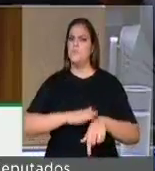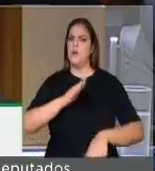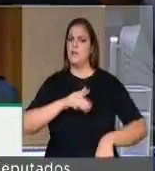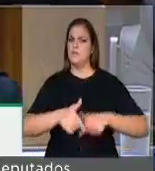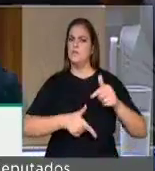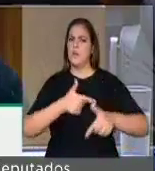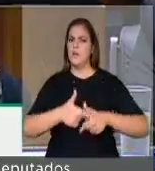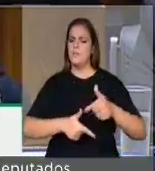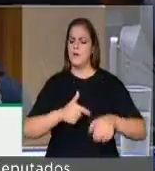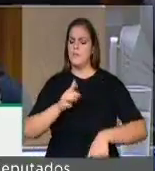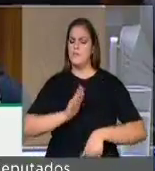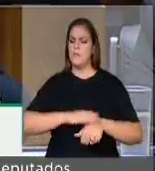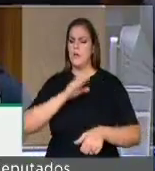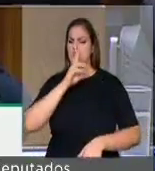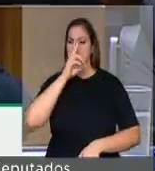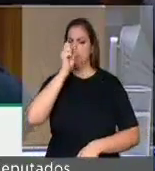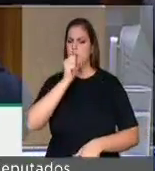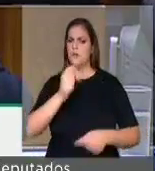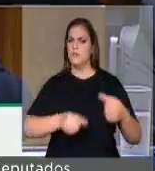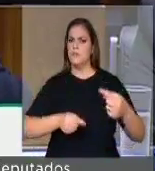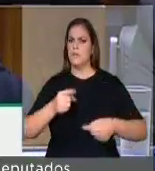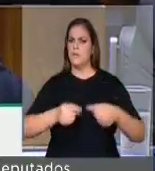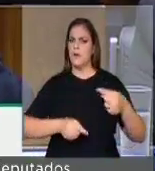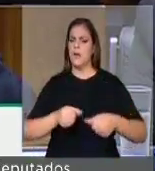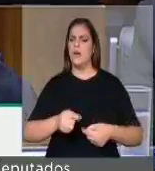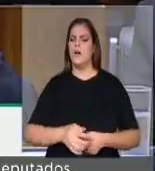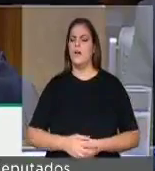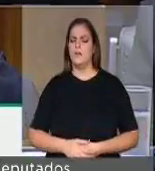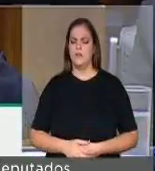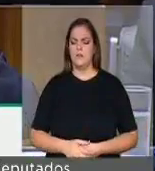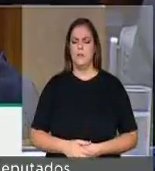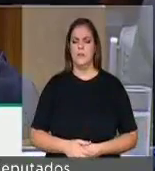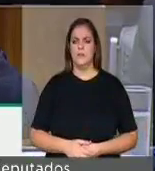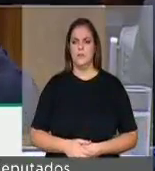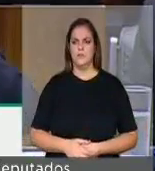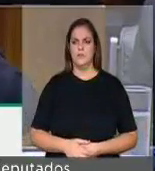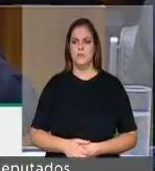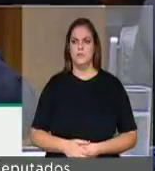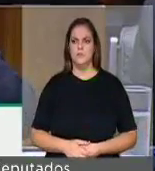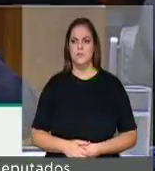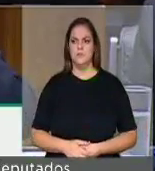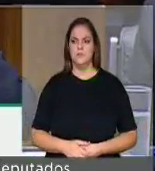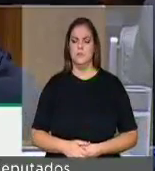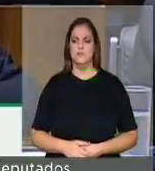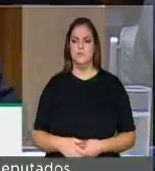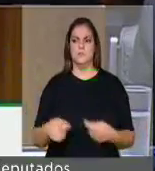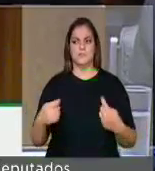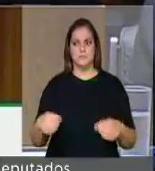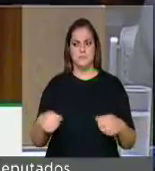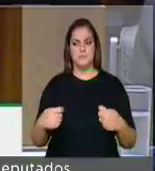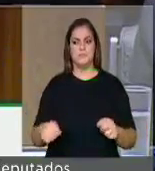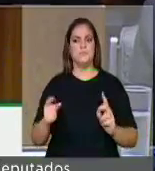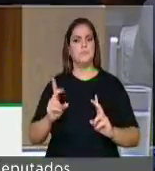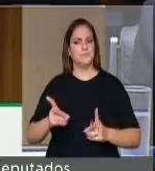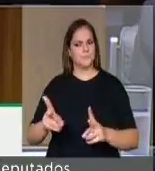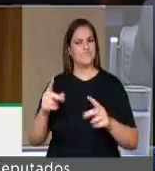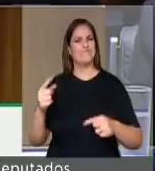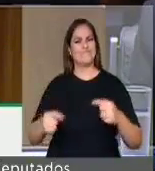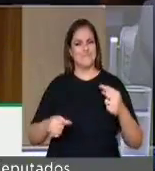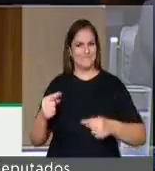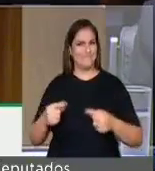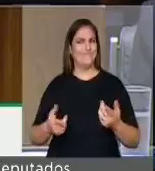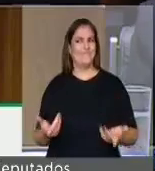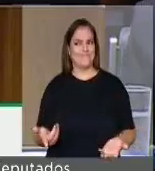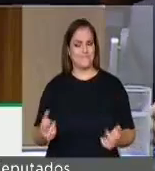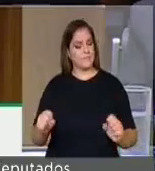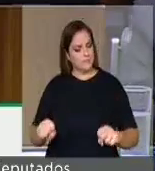mais efetividade, mais debates, traduzir no cotidiano um debate permanente em defesa